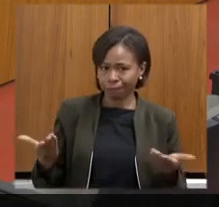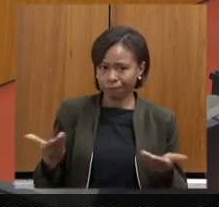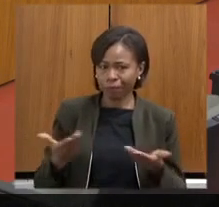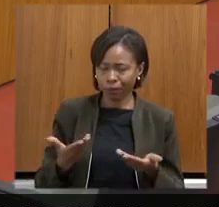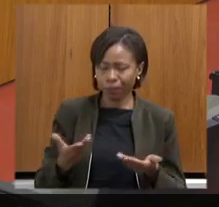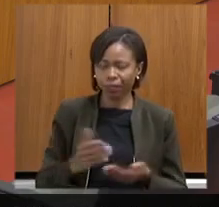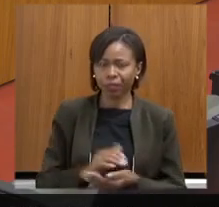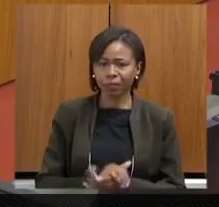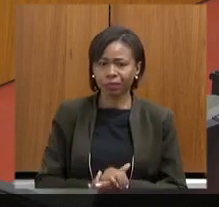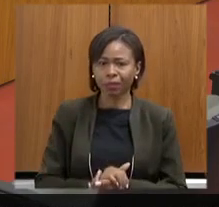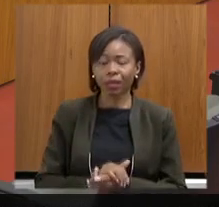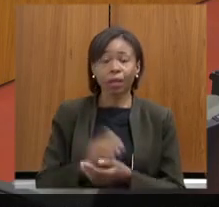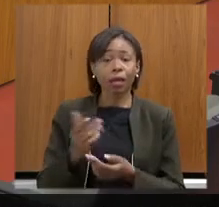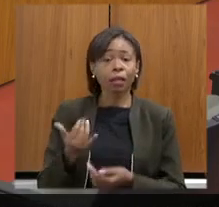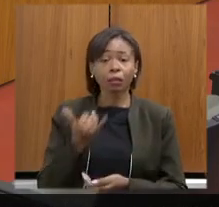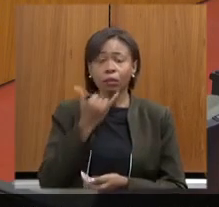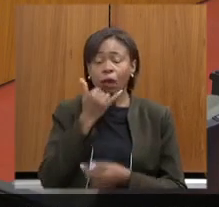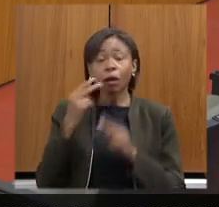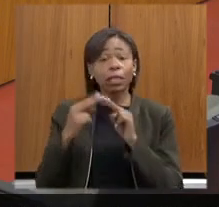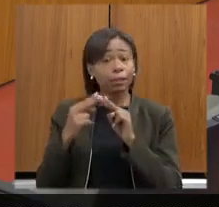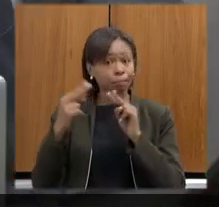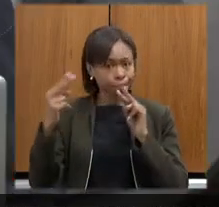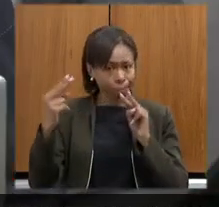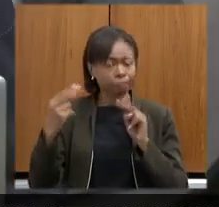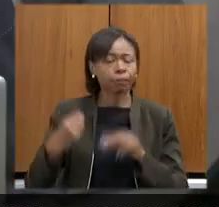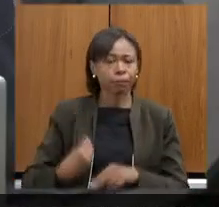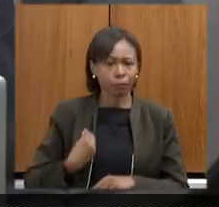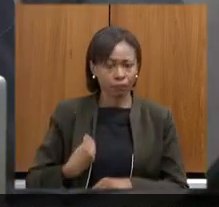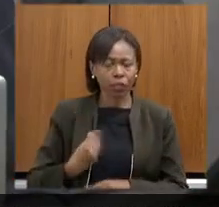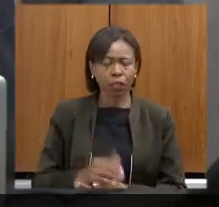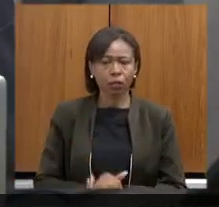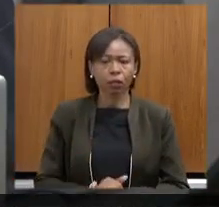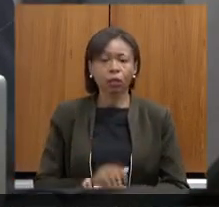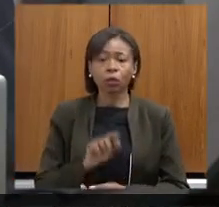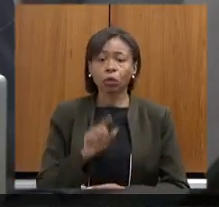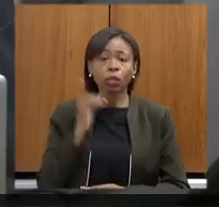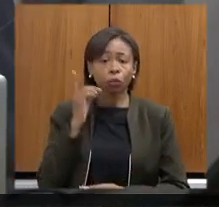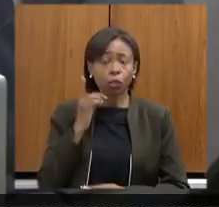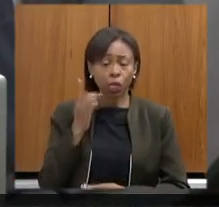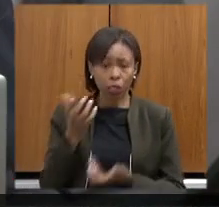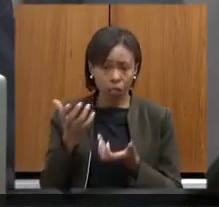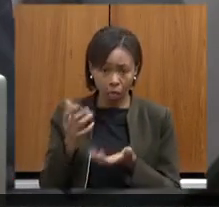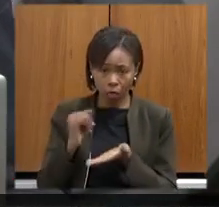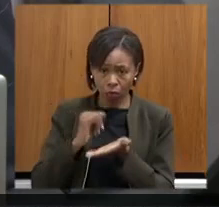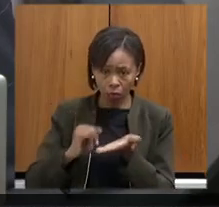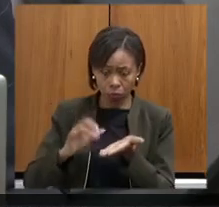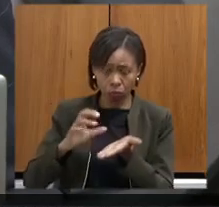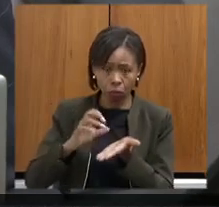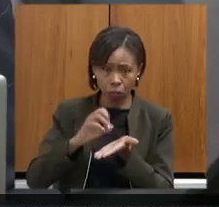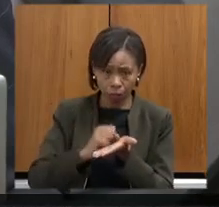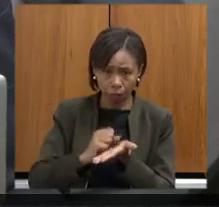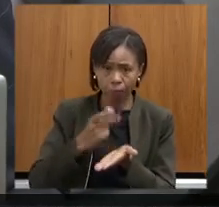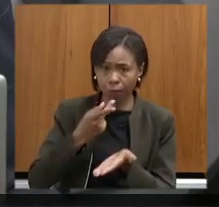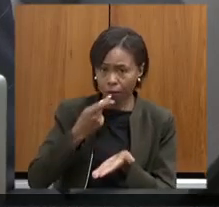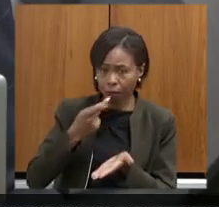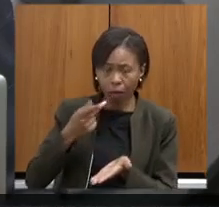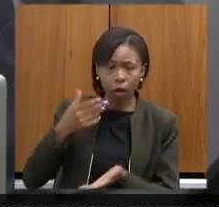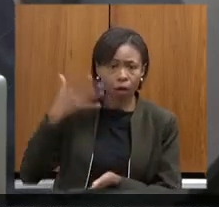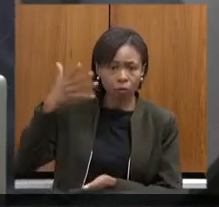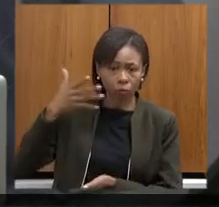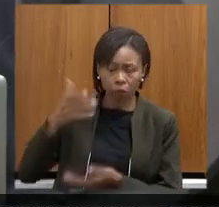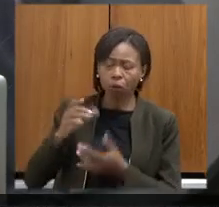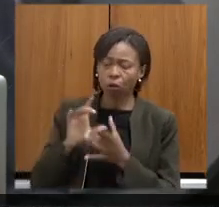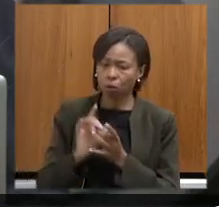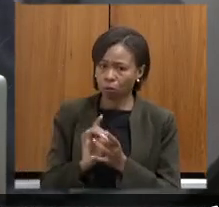presente remotamente para os deputados que tem o interesse de se inscrever possam fazer inscrição através dos canais já